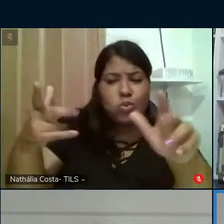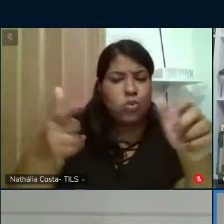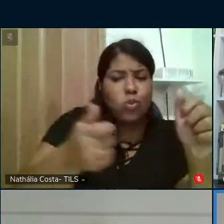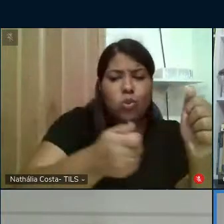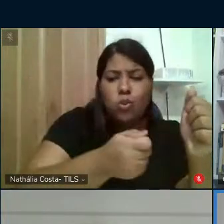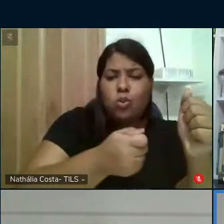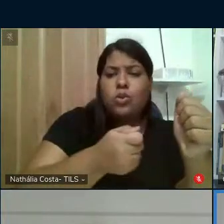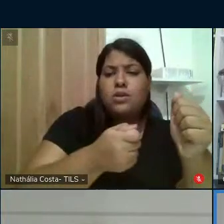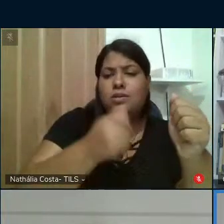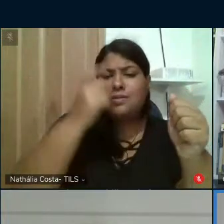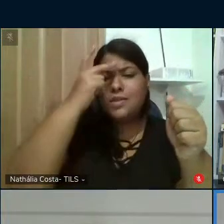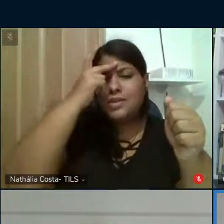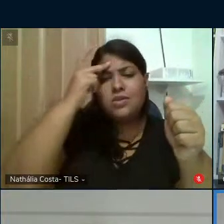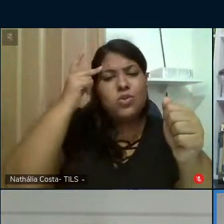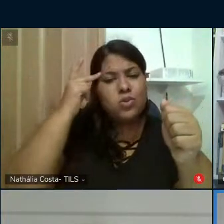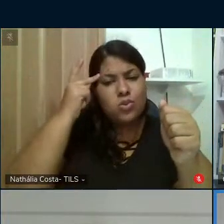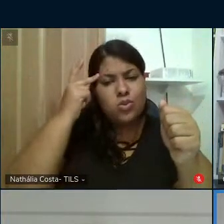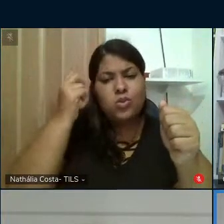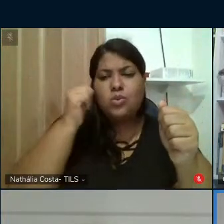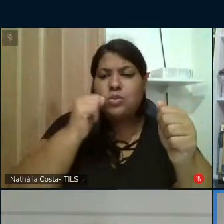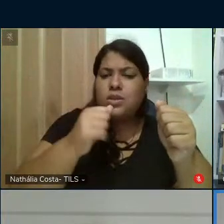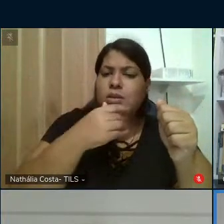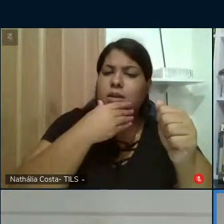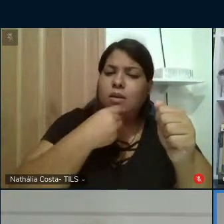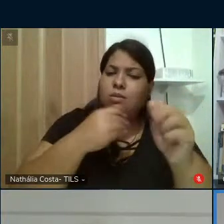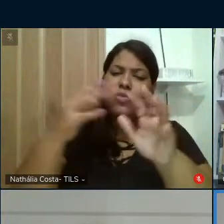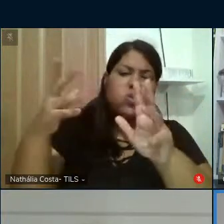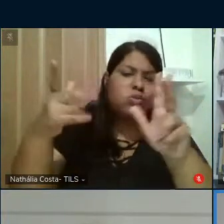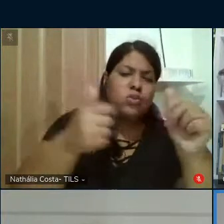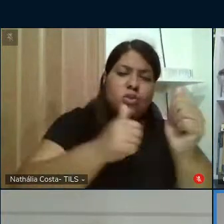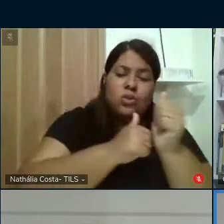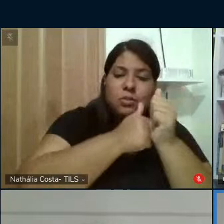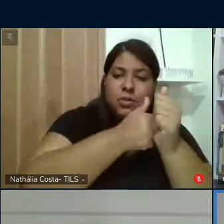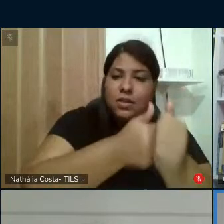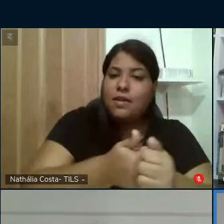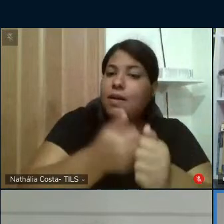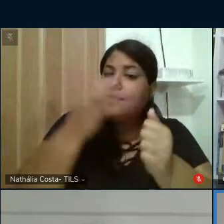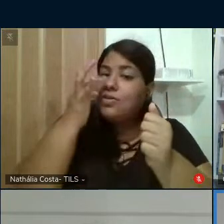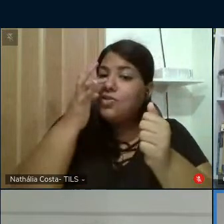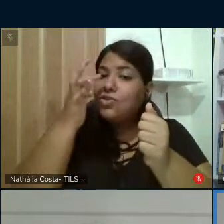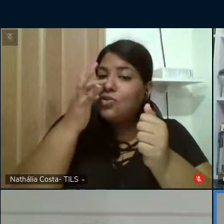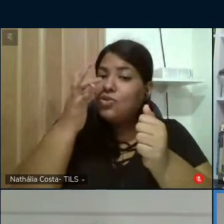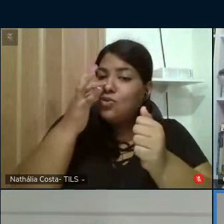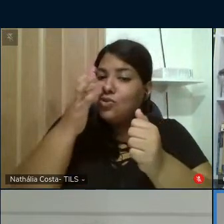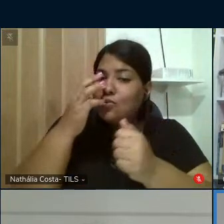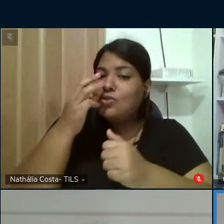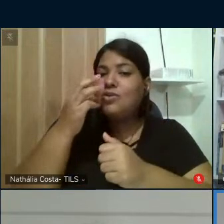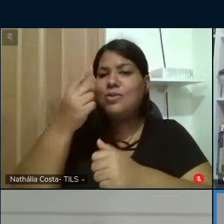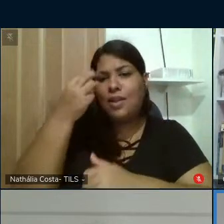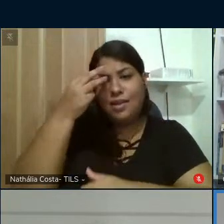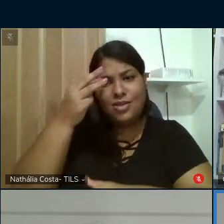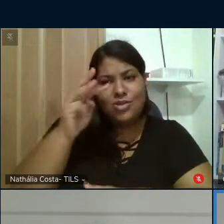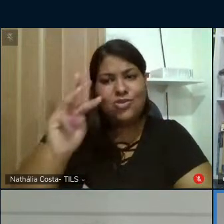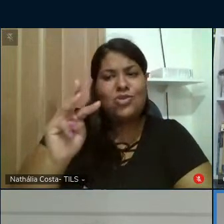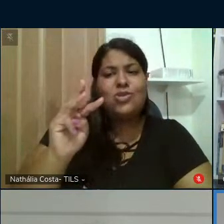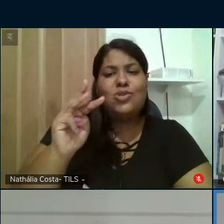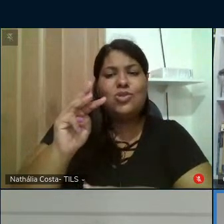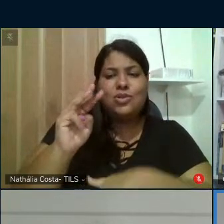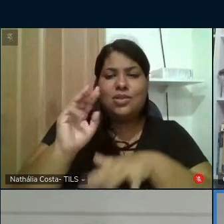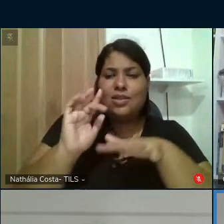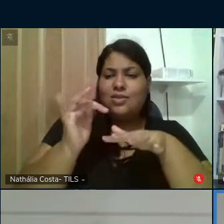todos e todas que nos acompanharam né ao longo desses dias pela